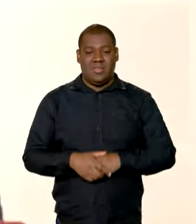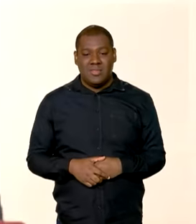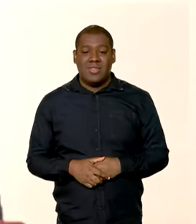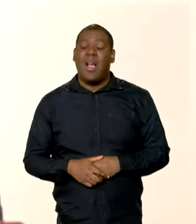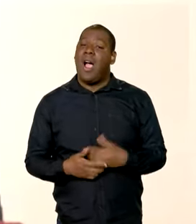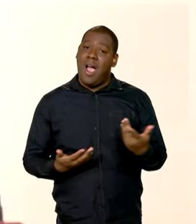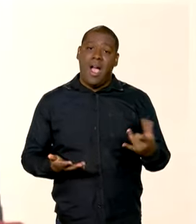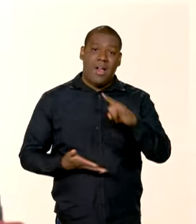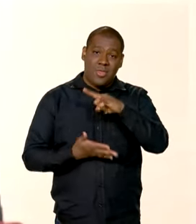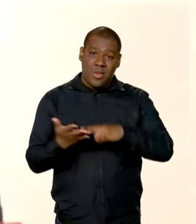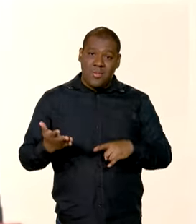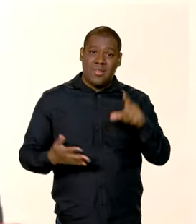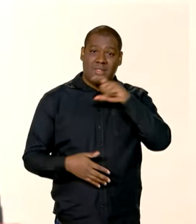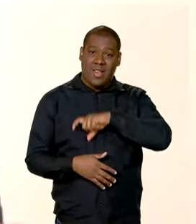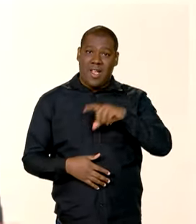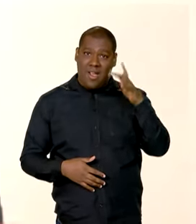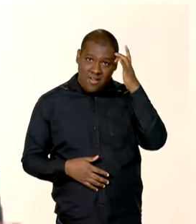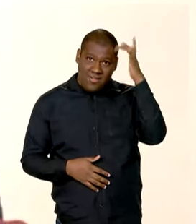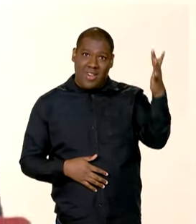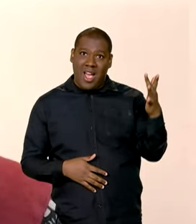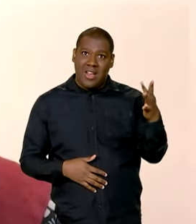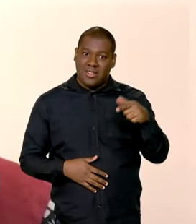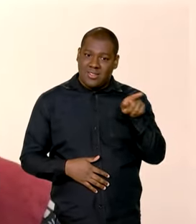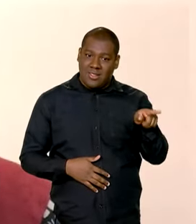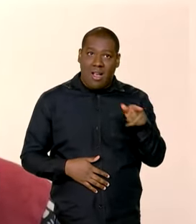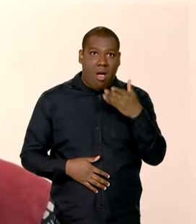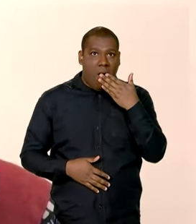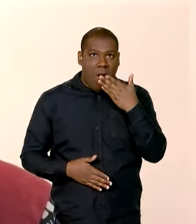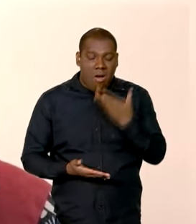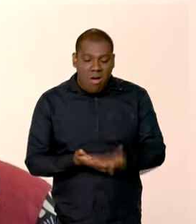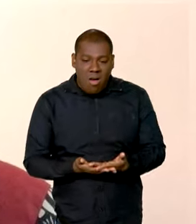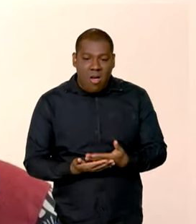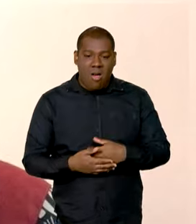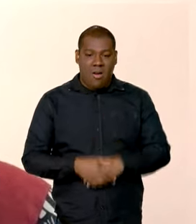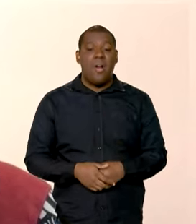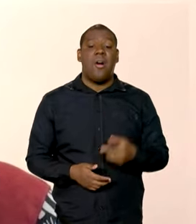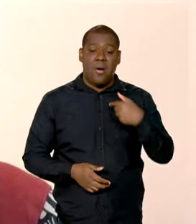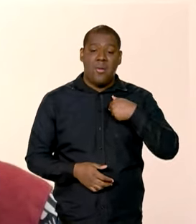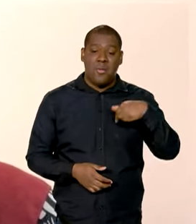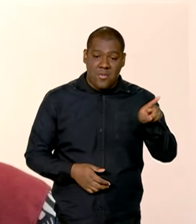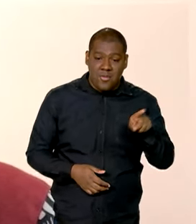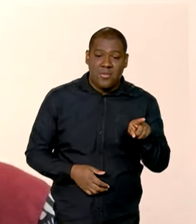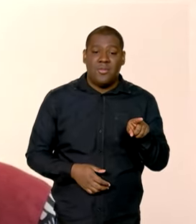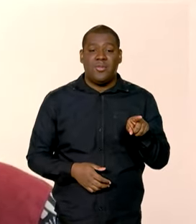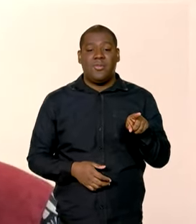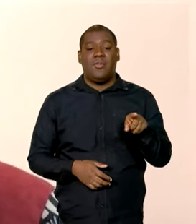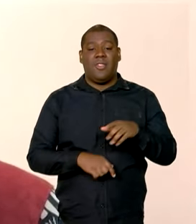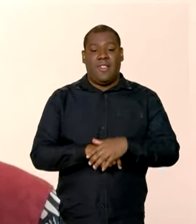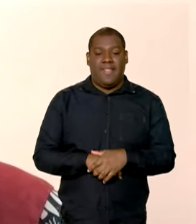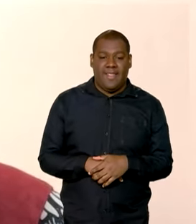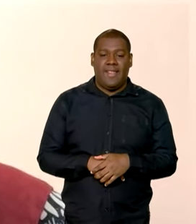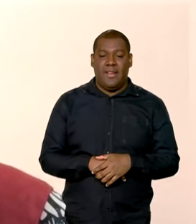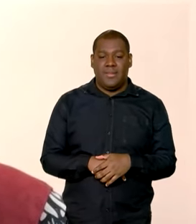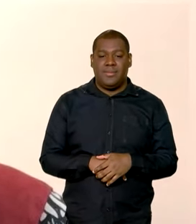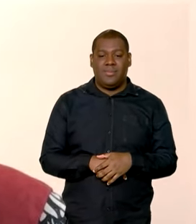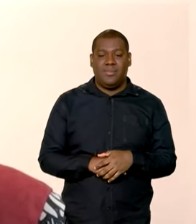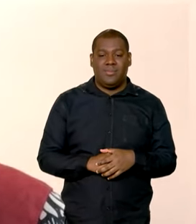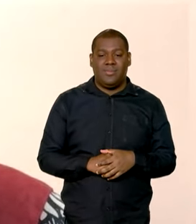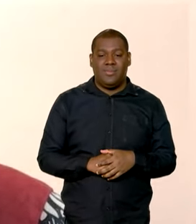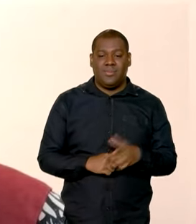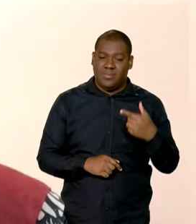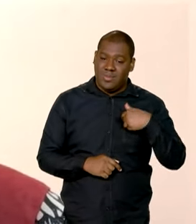o documento foi uma boa surpresa para a jovem. Quando eu fui iniciar esse processo de